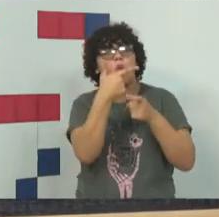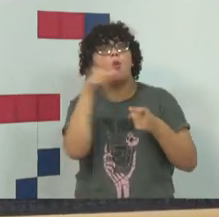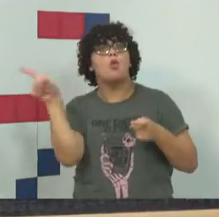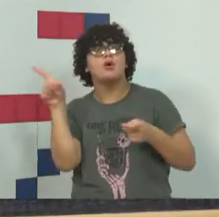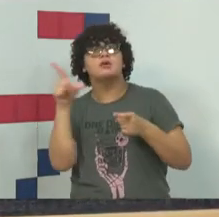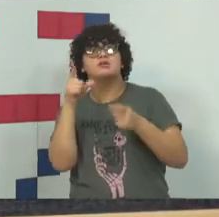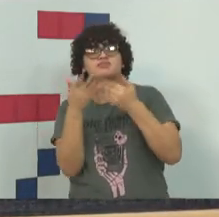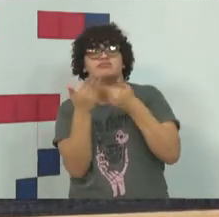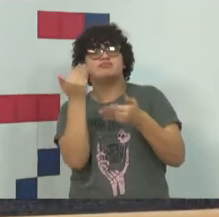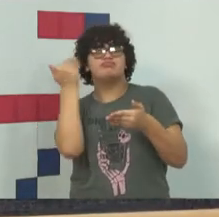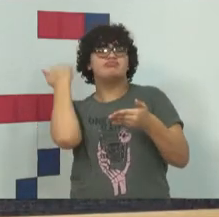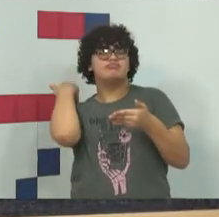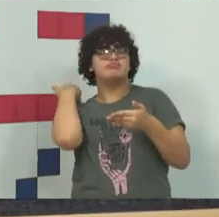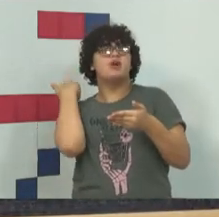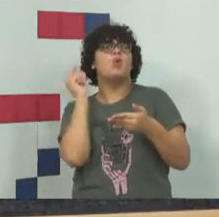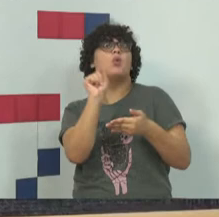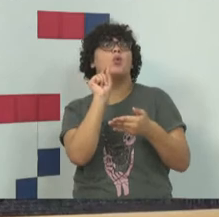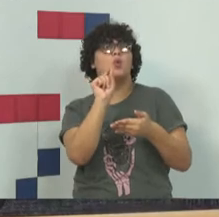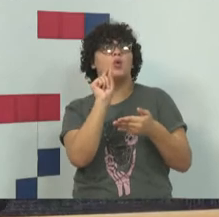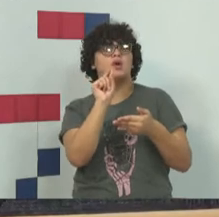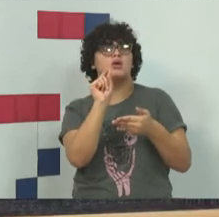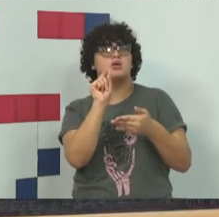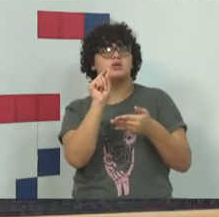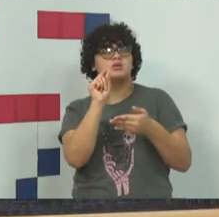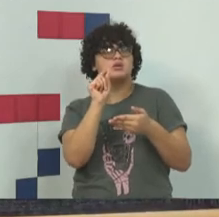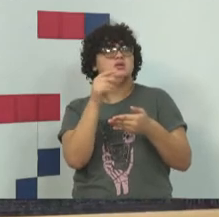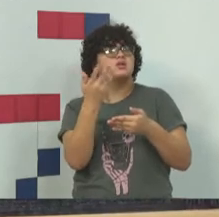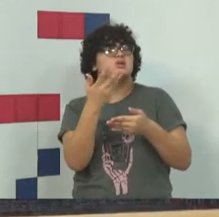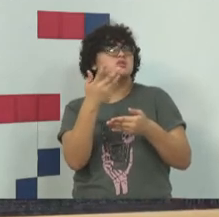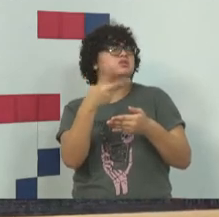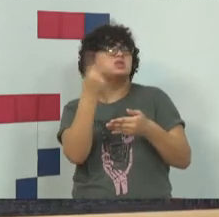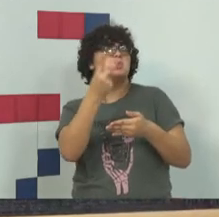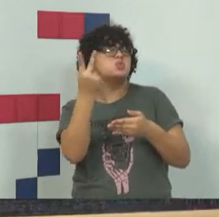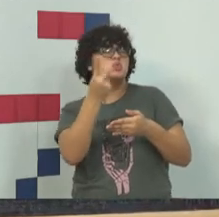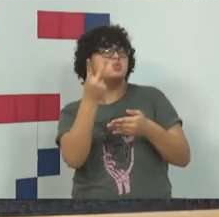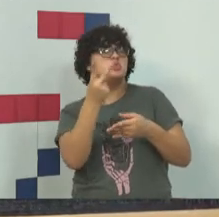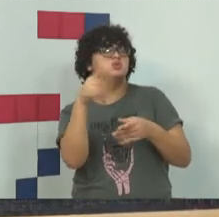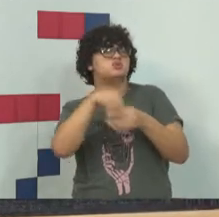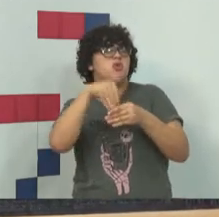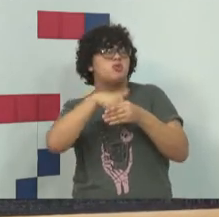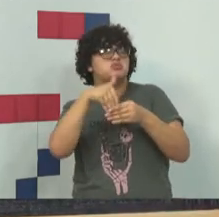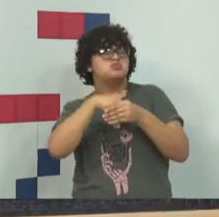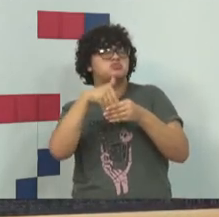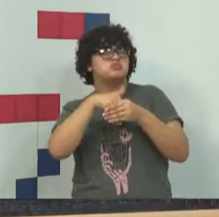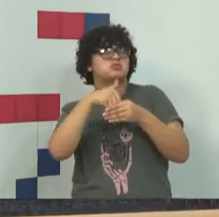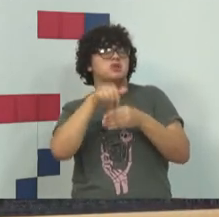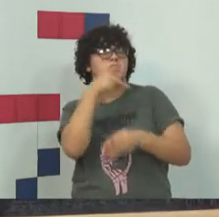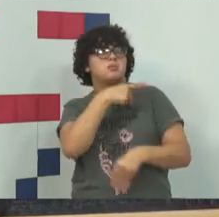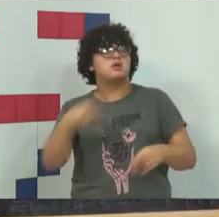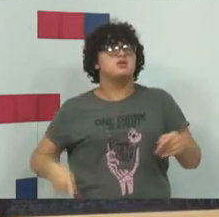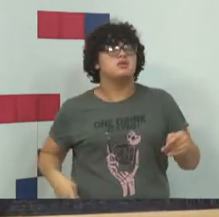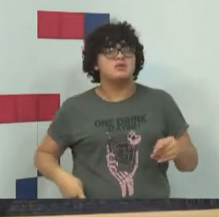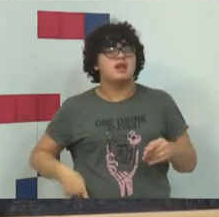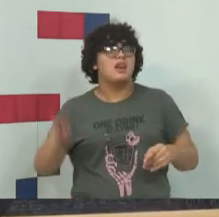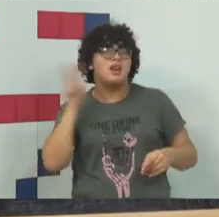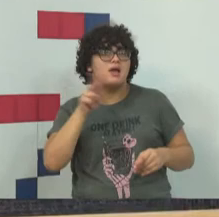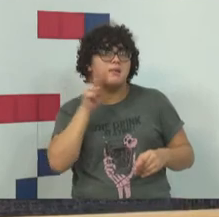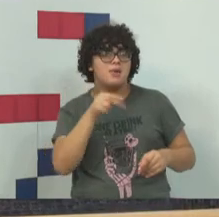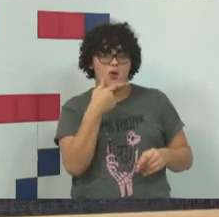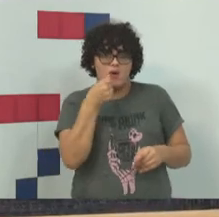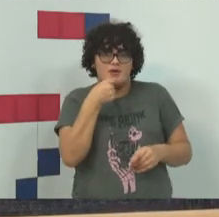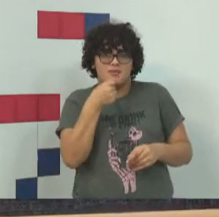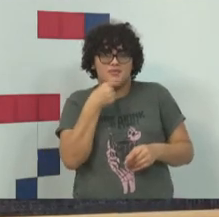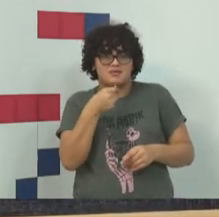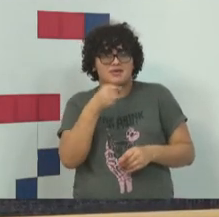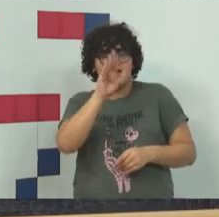lá atrás na campanha, na segunda campanha eleitoral do presidente Barack Obama. Porque